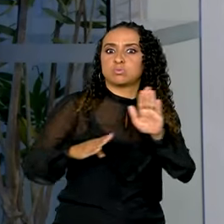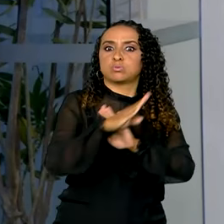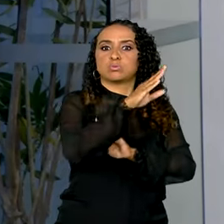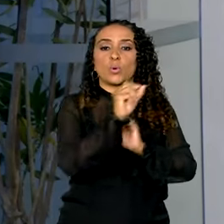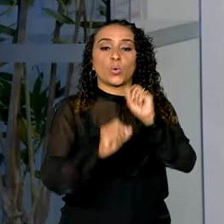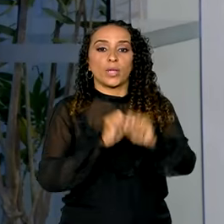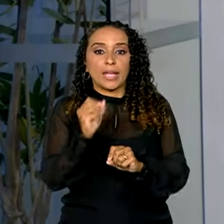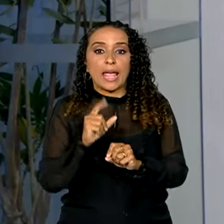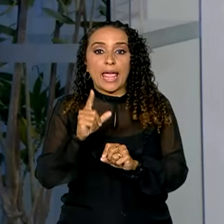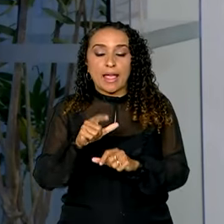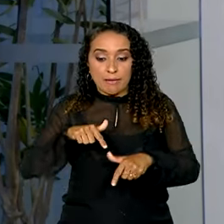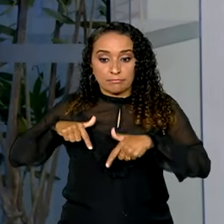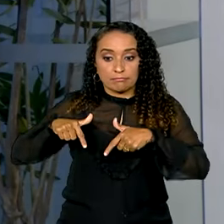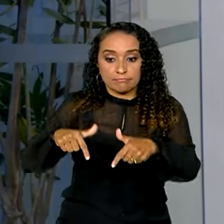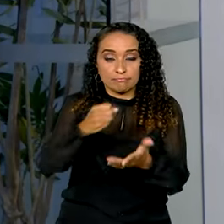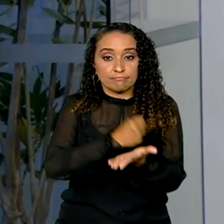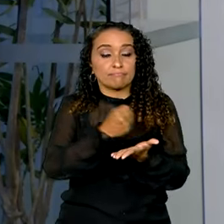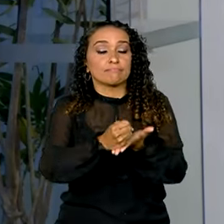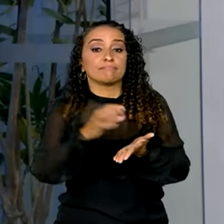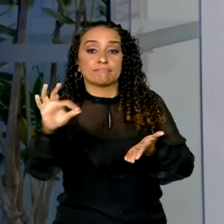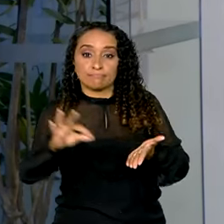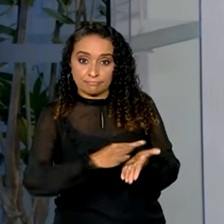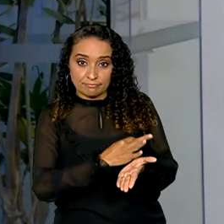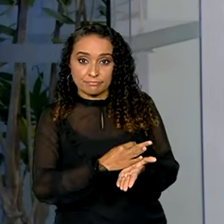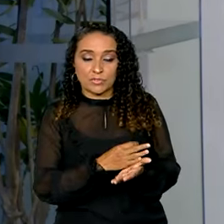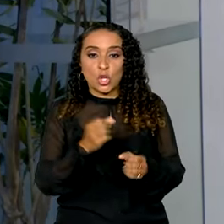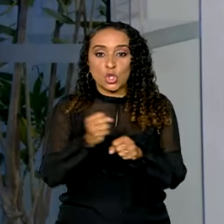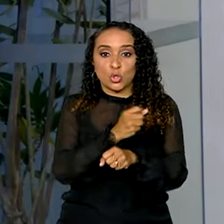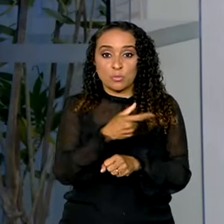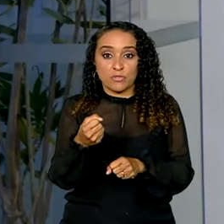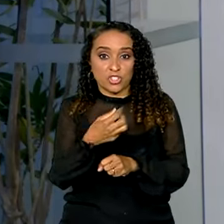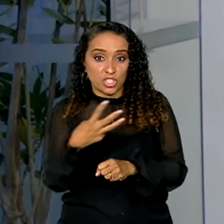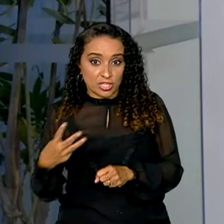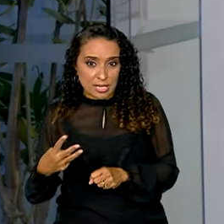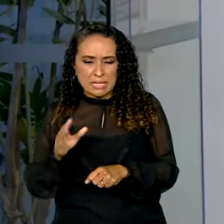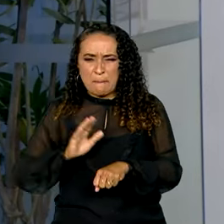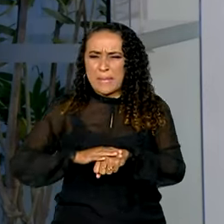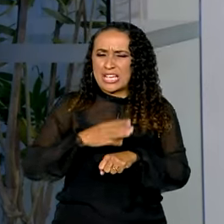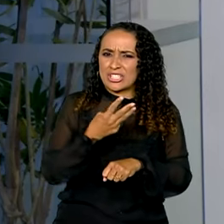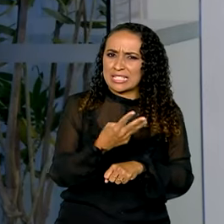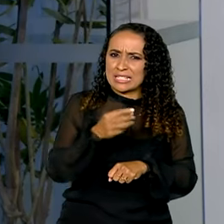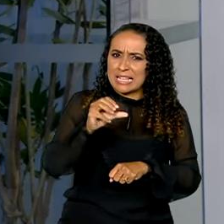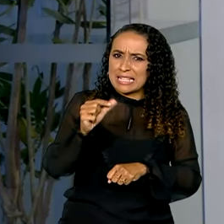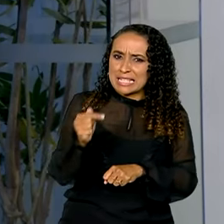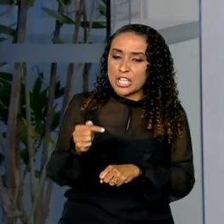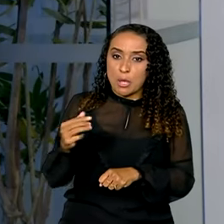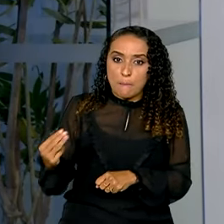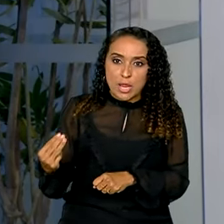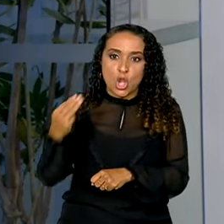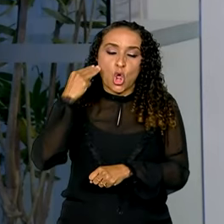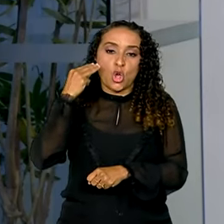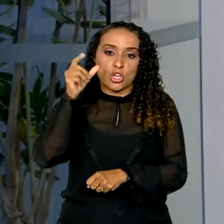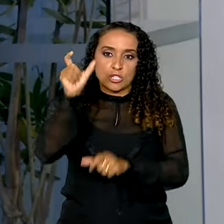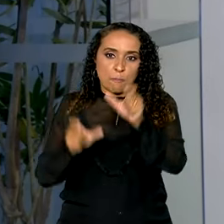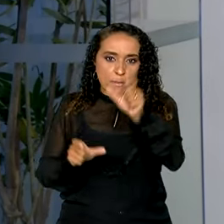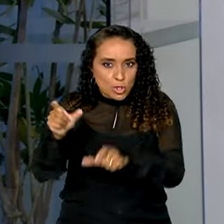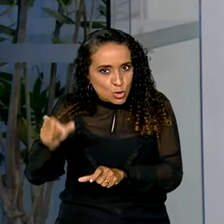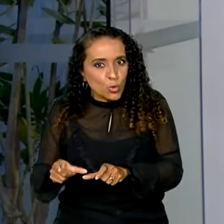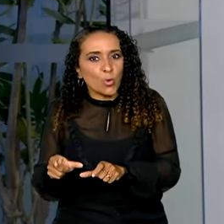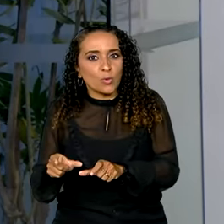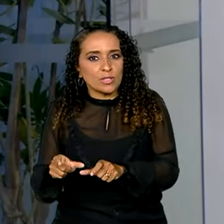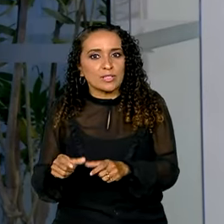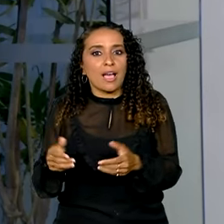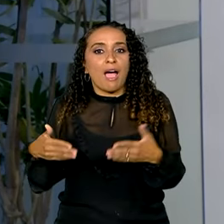também é o de emprego com carteira assinada. Em 2023, eram mais de 37 milhões de pessoas nesta condição.